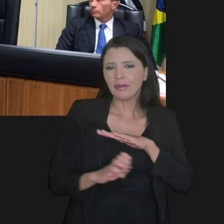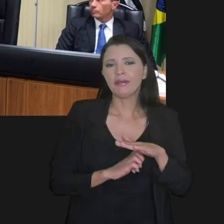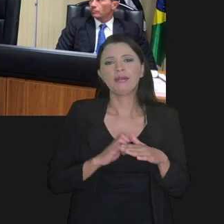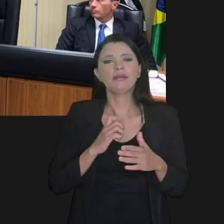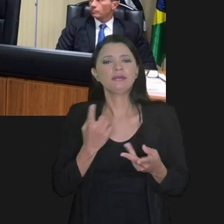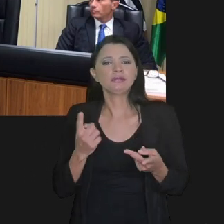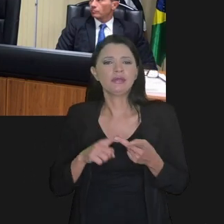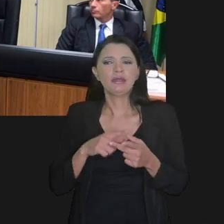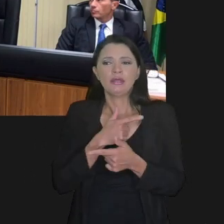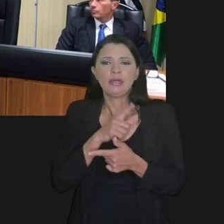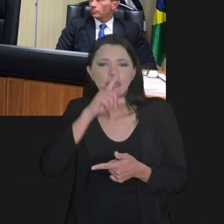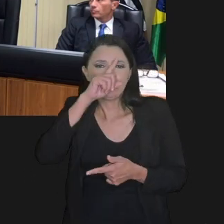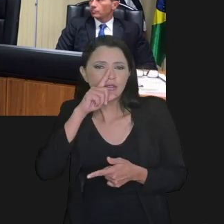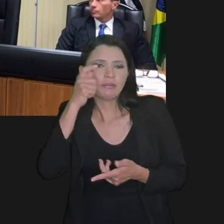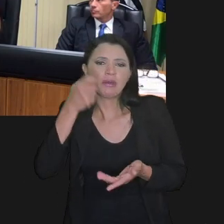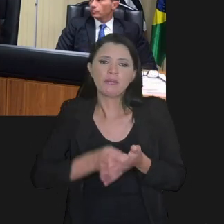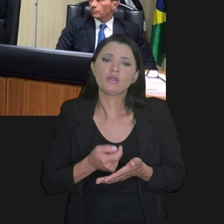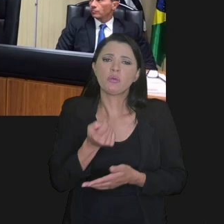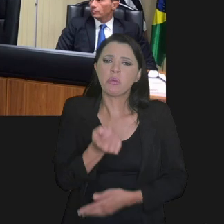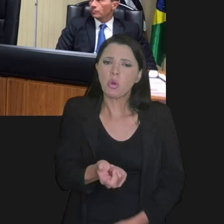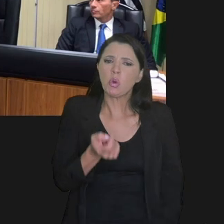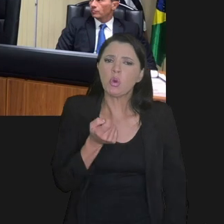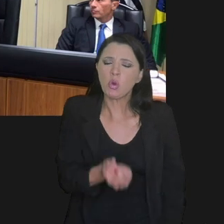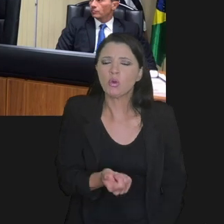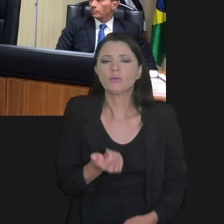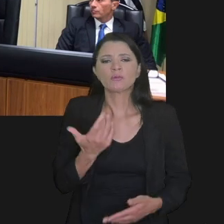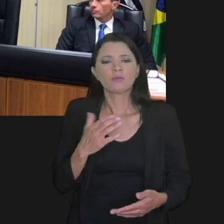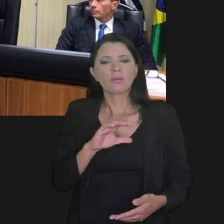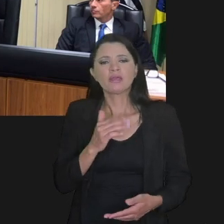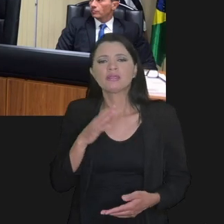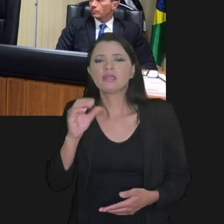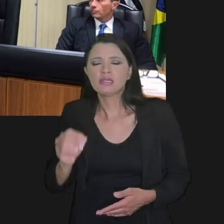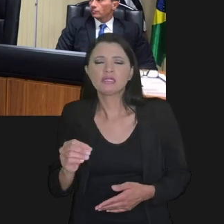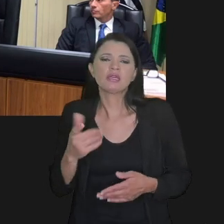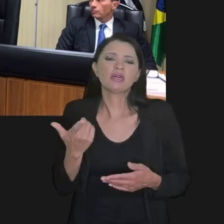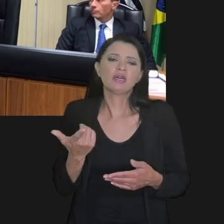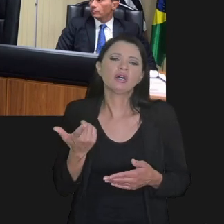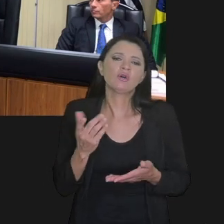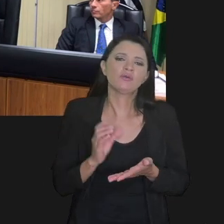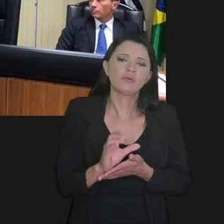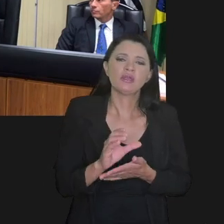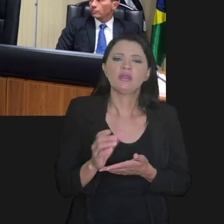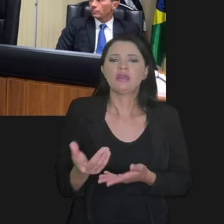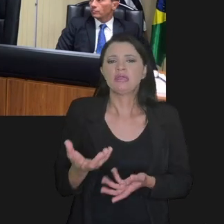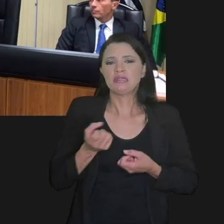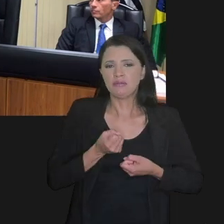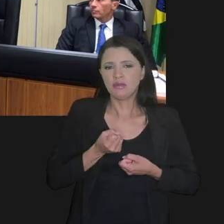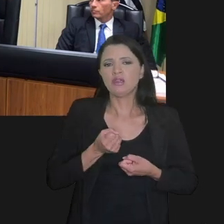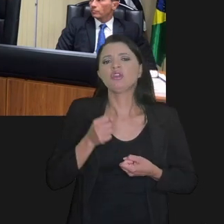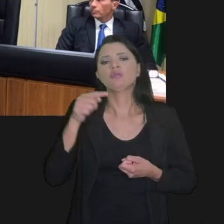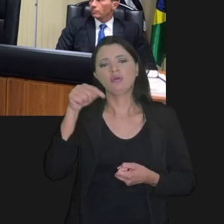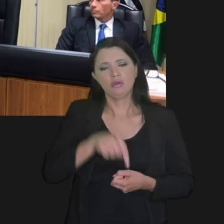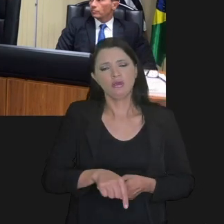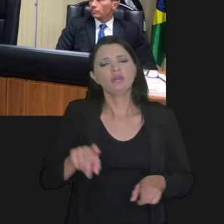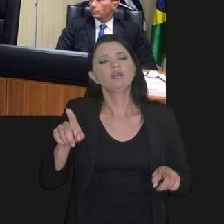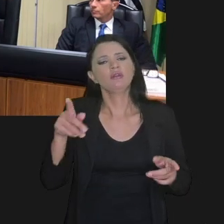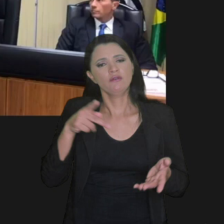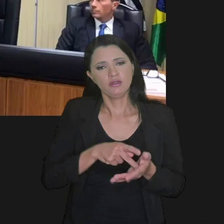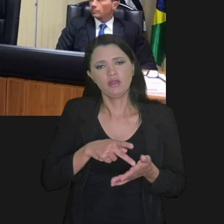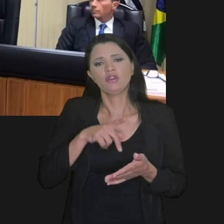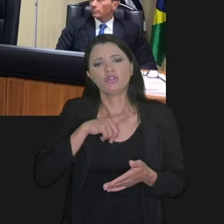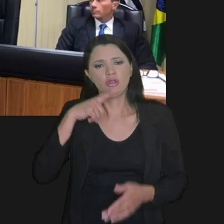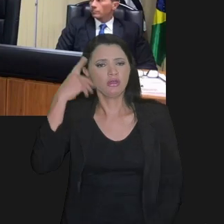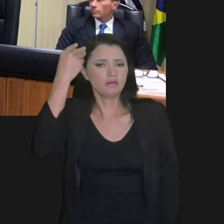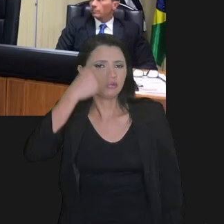com empresas AAA, então, que o risco de não pagamento é muito baixo, sessão fiduciária de recebíveis. Aqui,